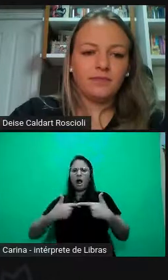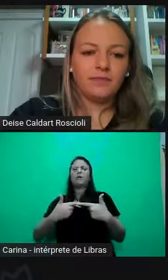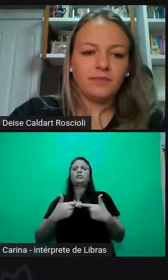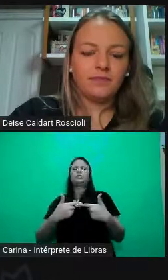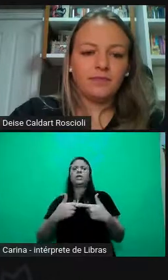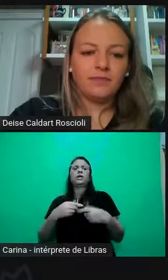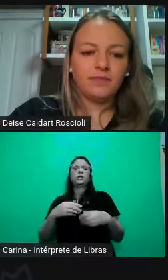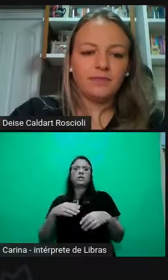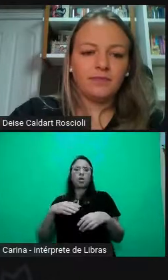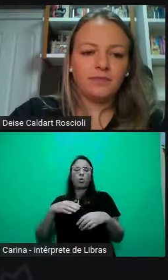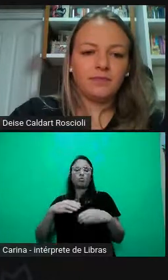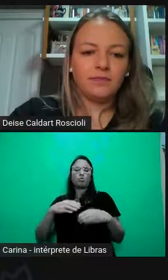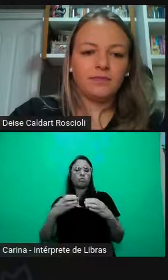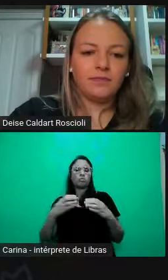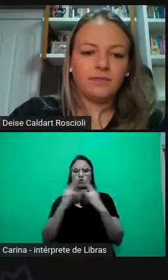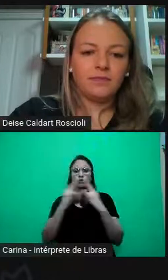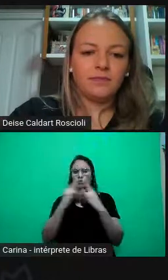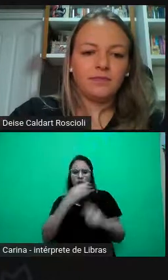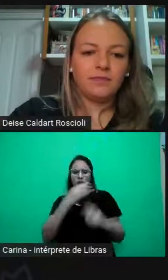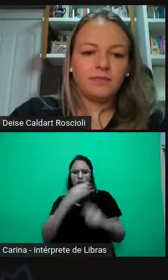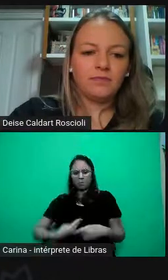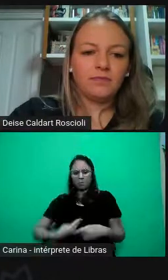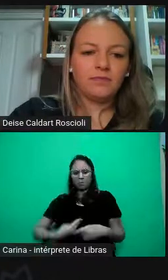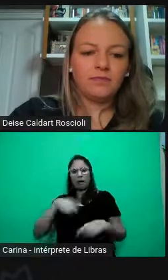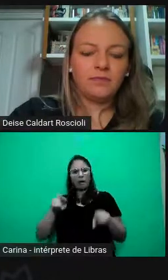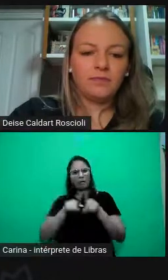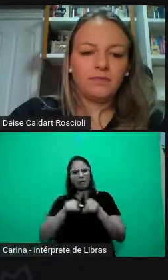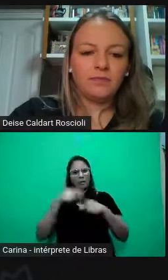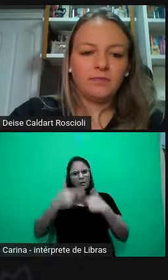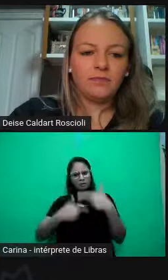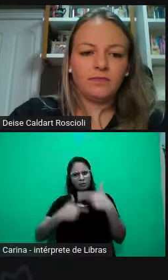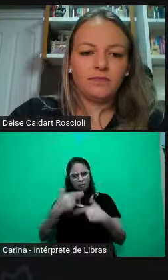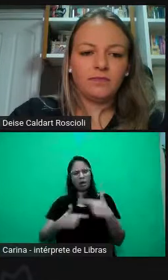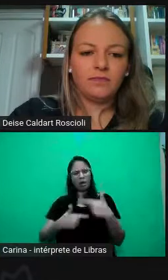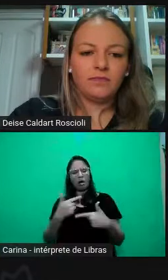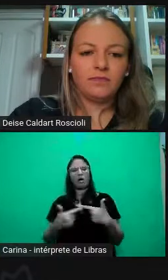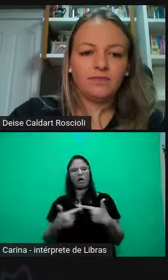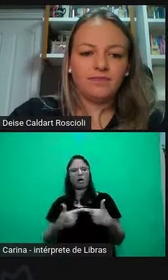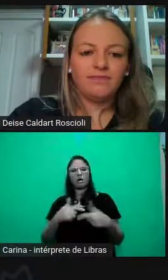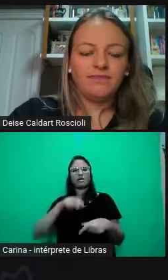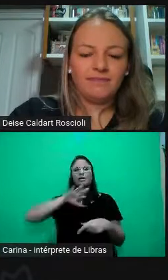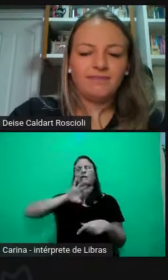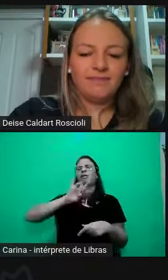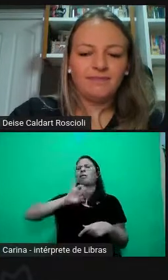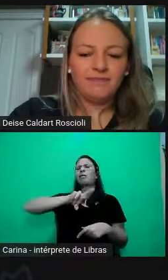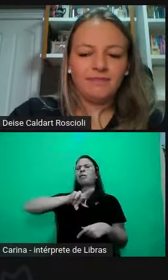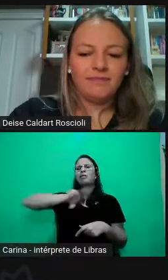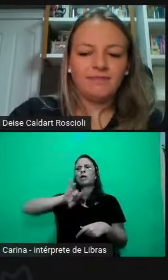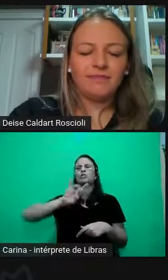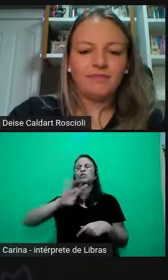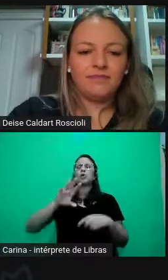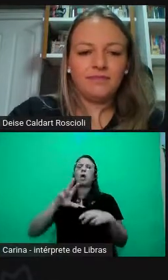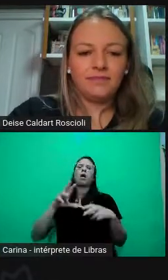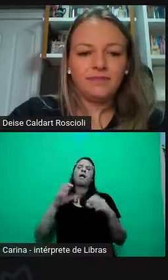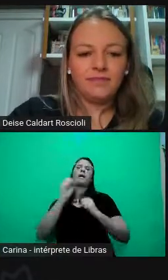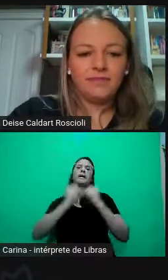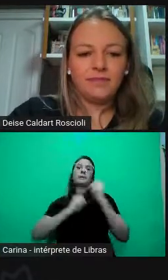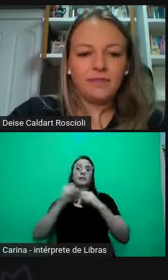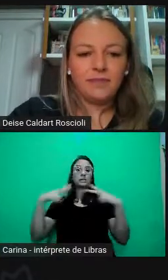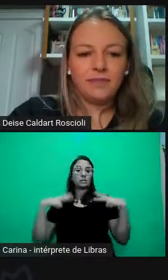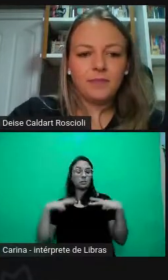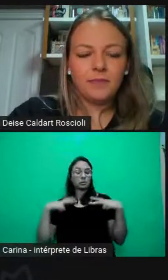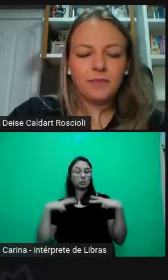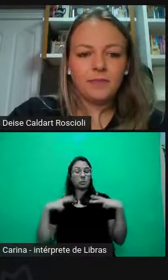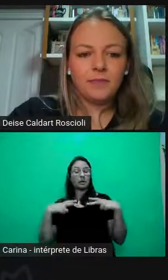organizações de trabalho, né? Organizações de terceiro setor, não são só as organizações privadas. Mas, mais do que isso,